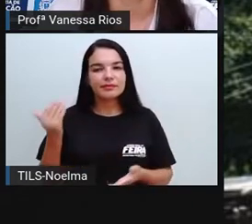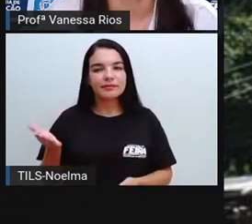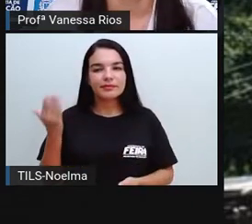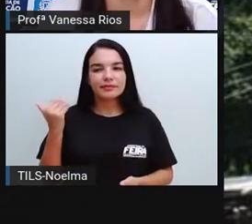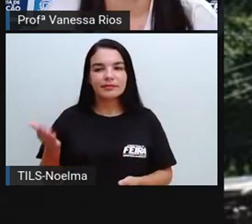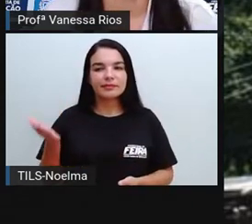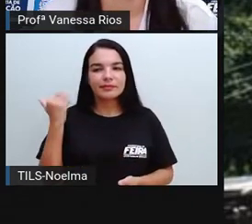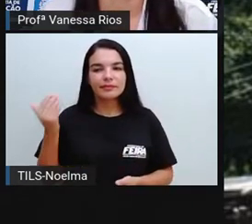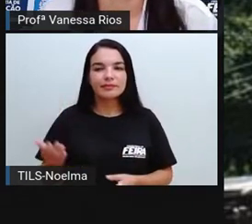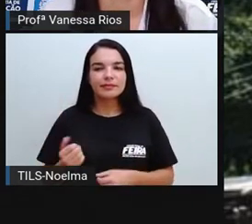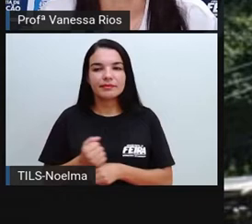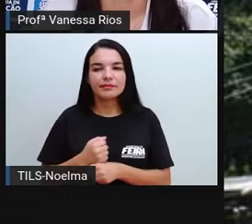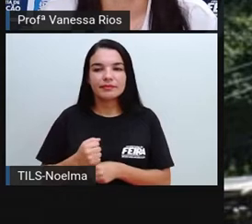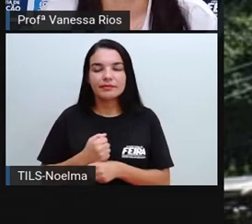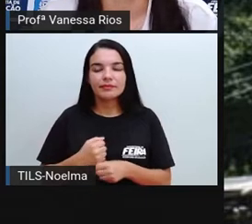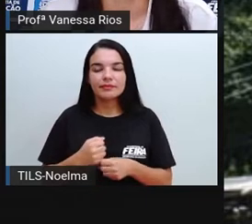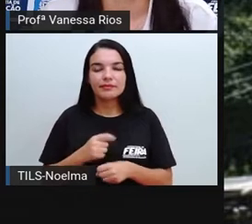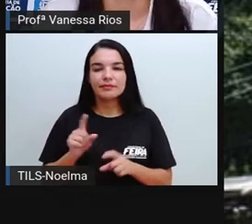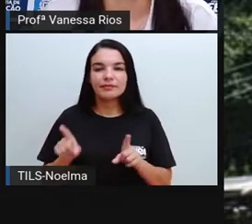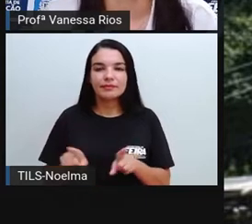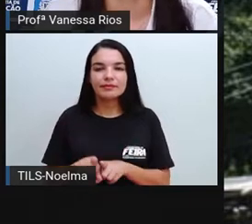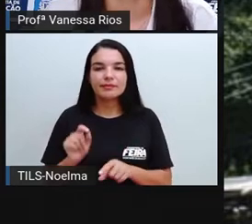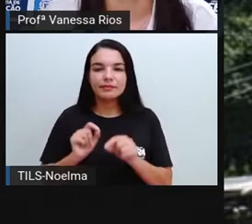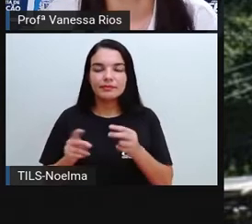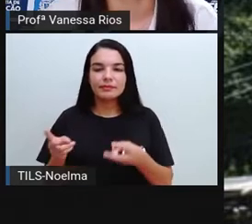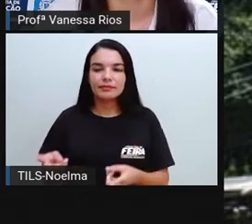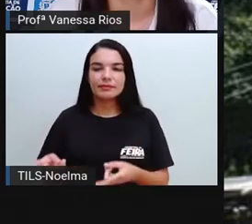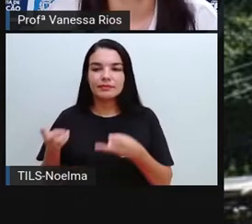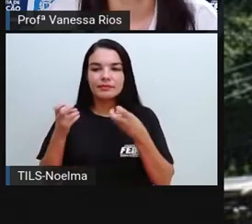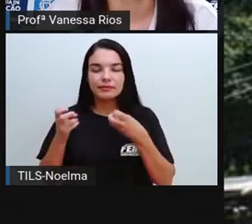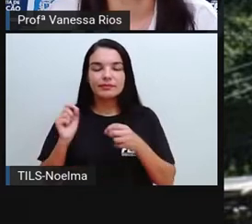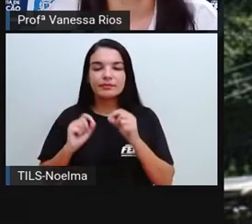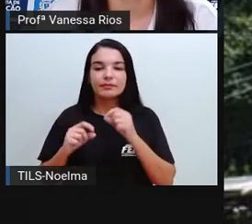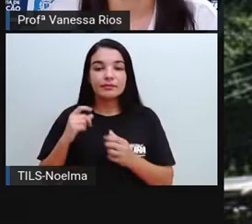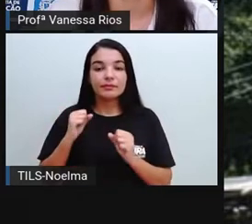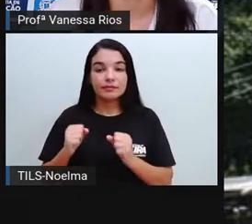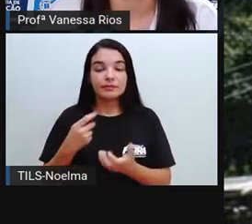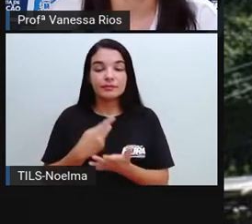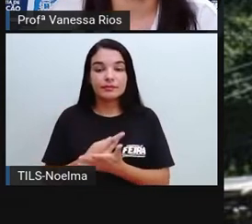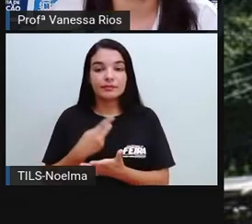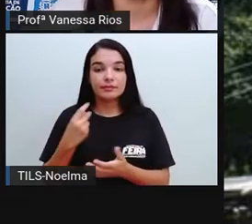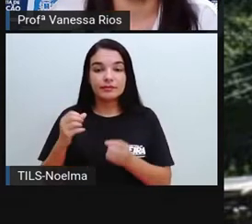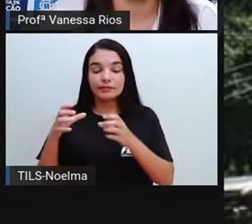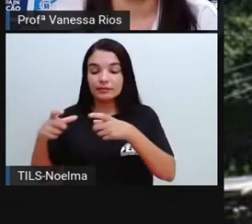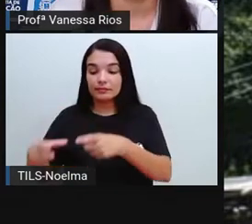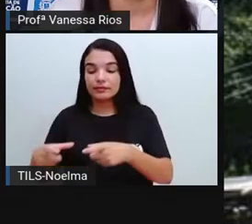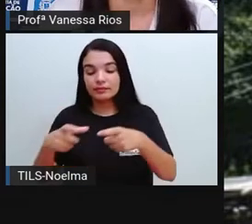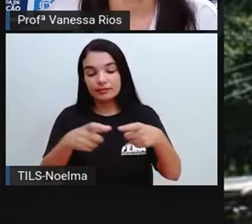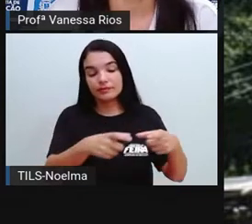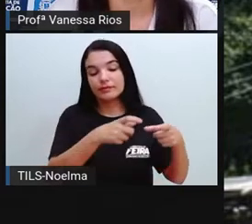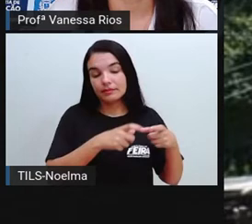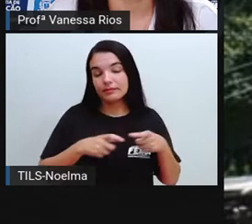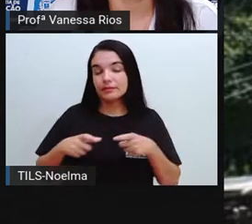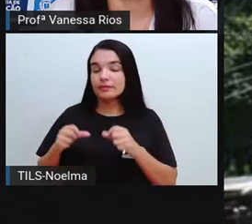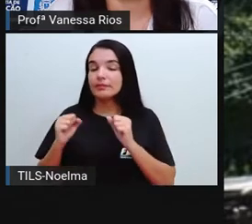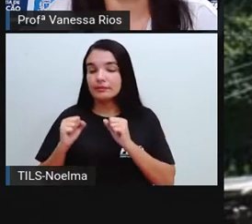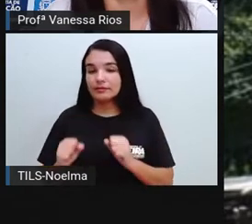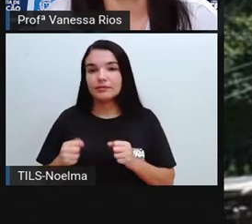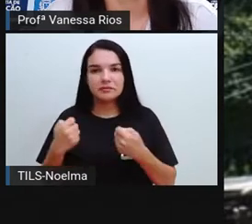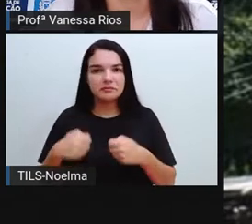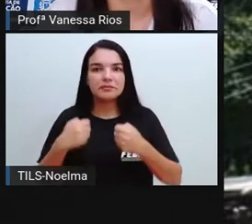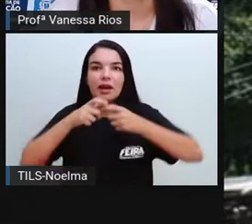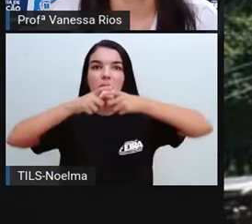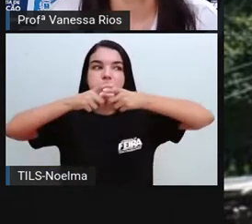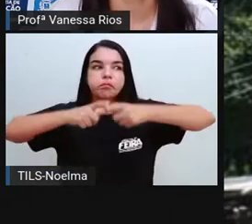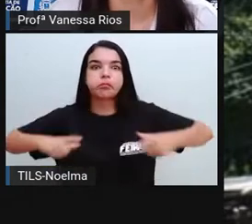atrás, a gente já percebe aí que a agricultura, ela pode acontecer em pequenos espaços. Então, apenas aí